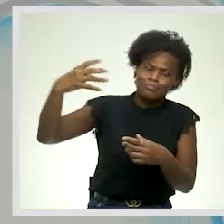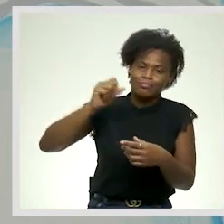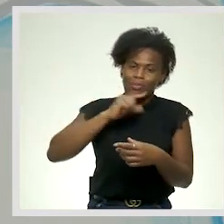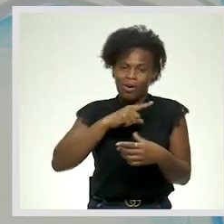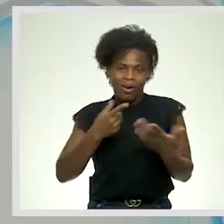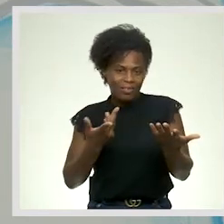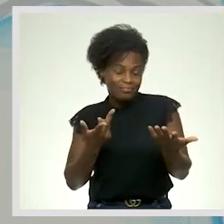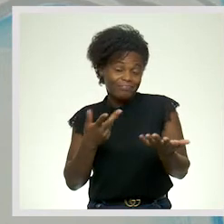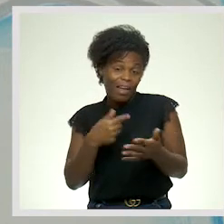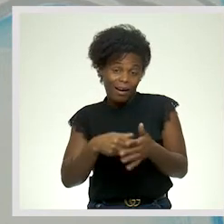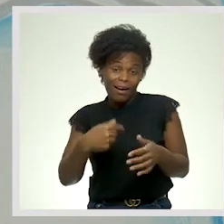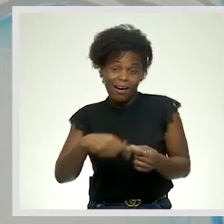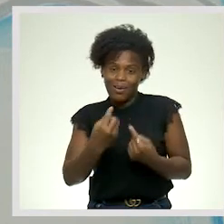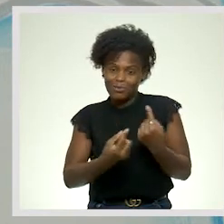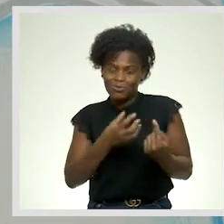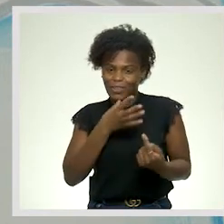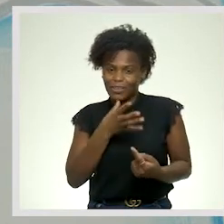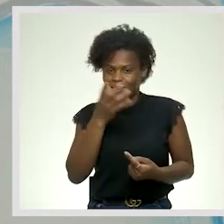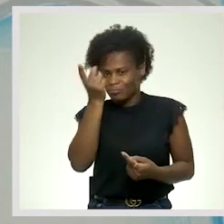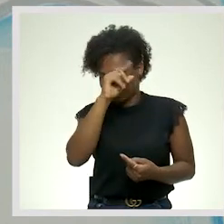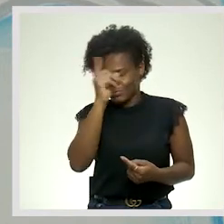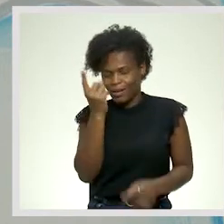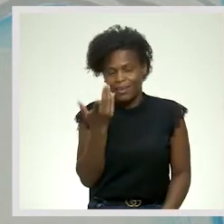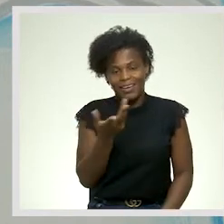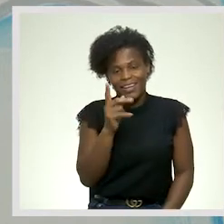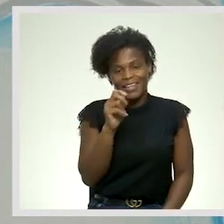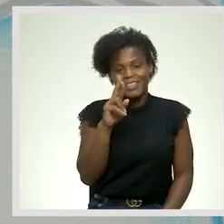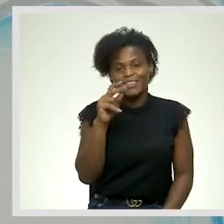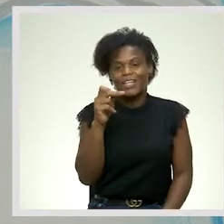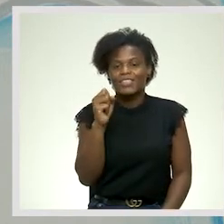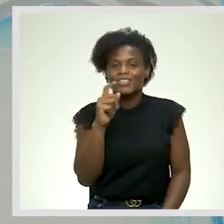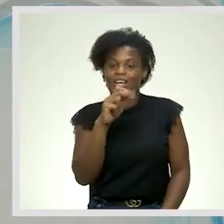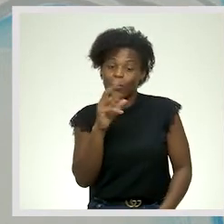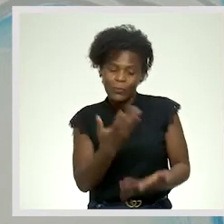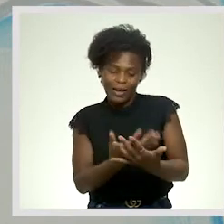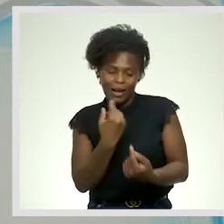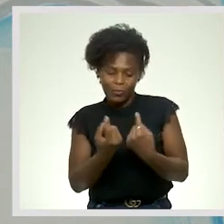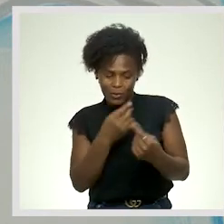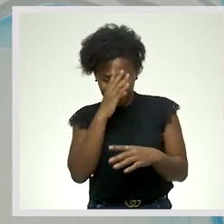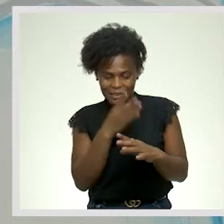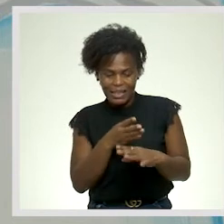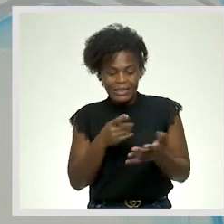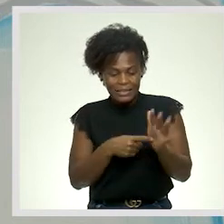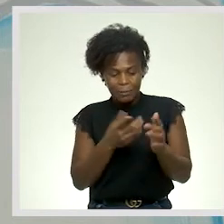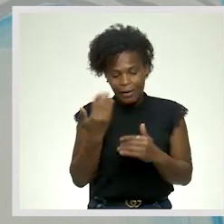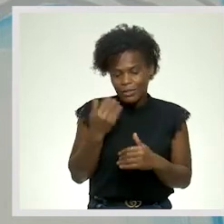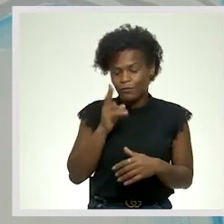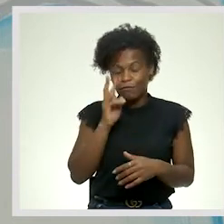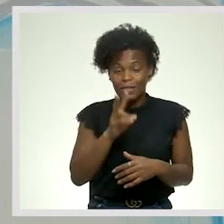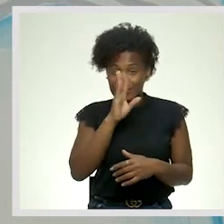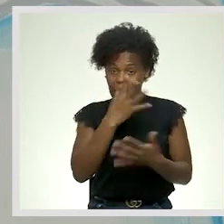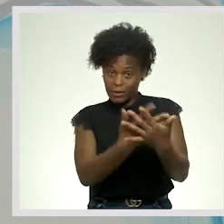presença de um certo exagero Para realçar um facto. E há bocado nós vimos, quando se realça,